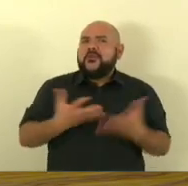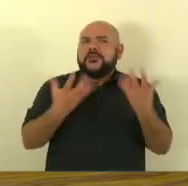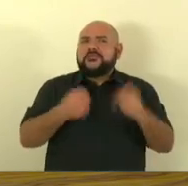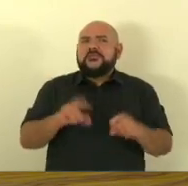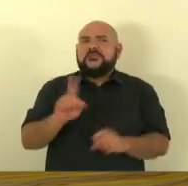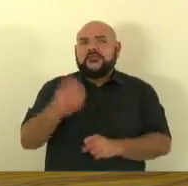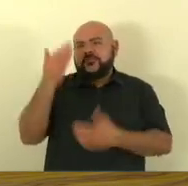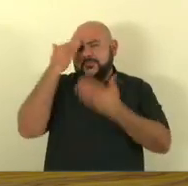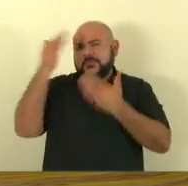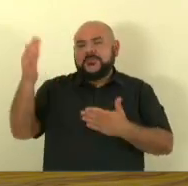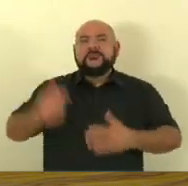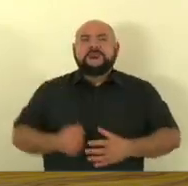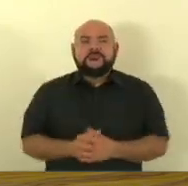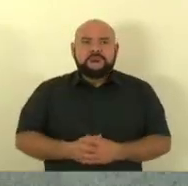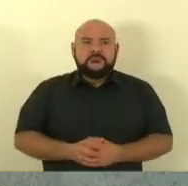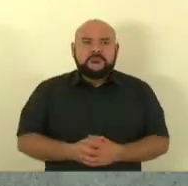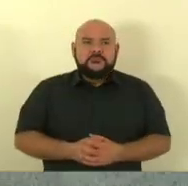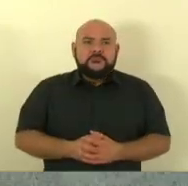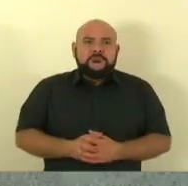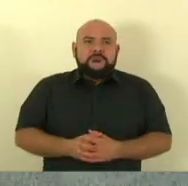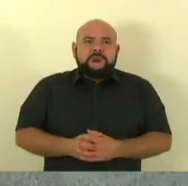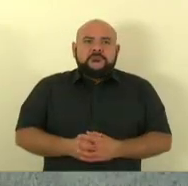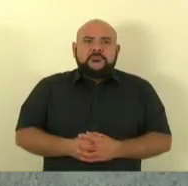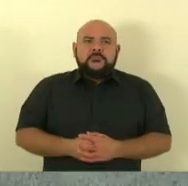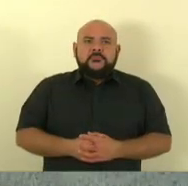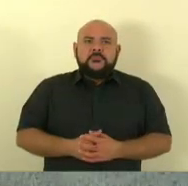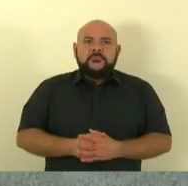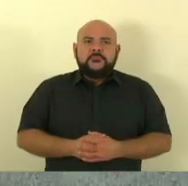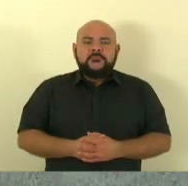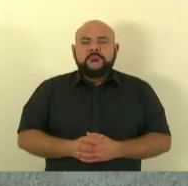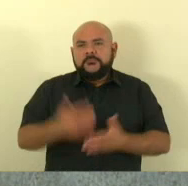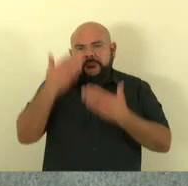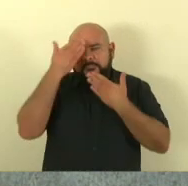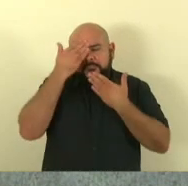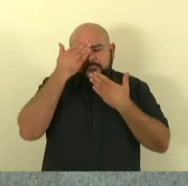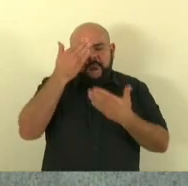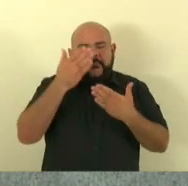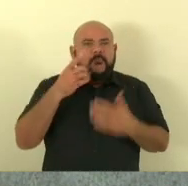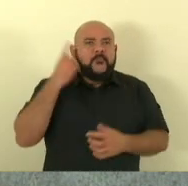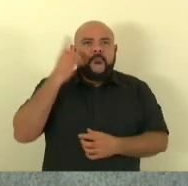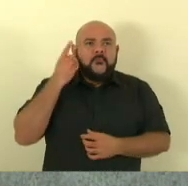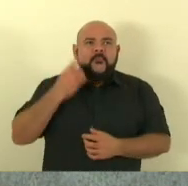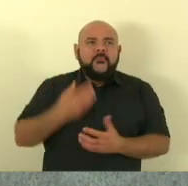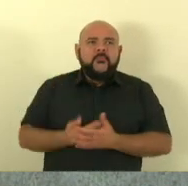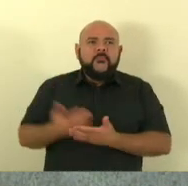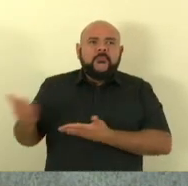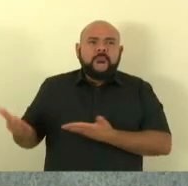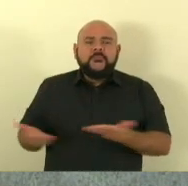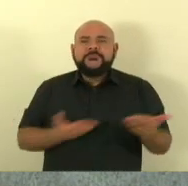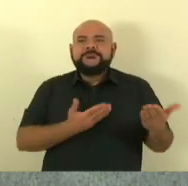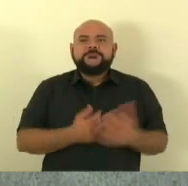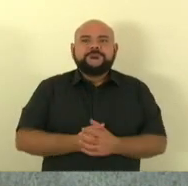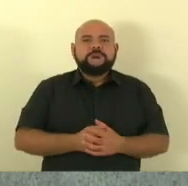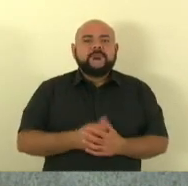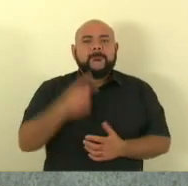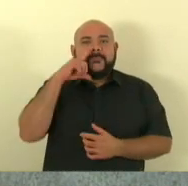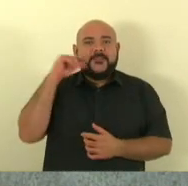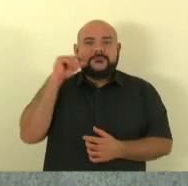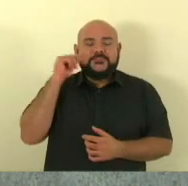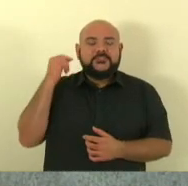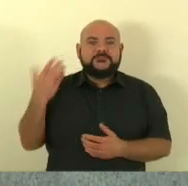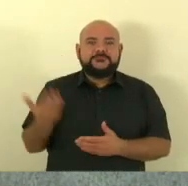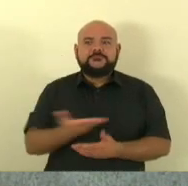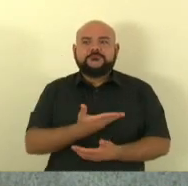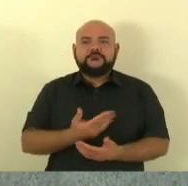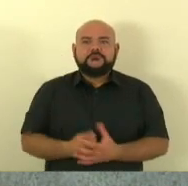obrigado presidente muito obrigado deputado Lucas Poles com a palavra deputada Camila Valadão